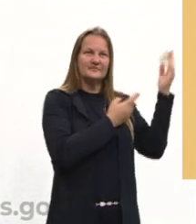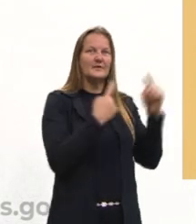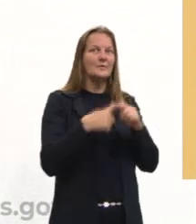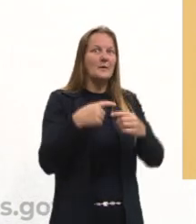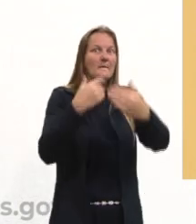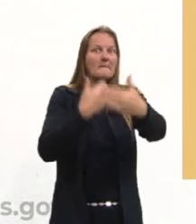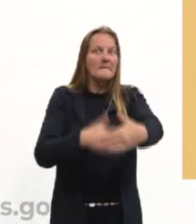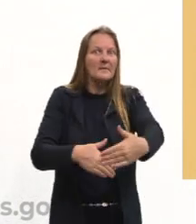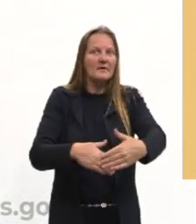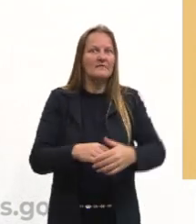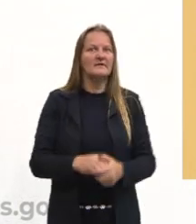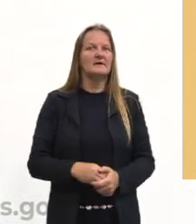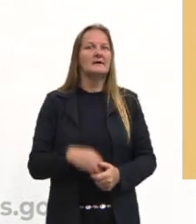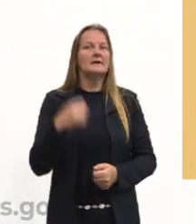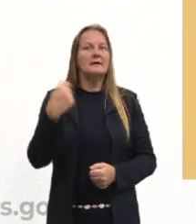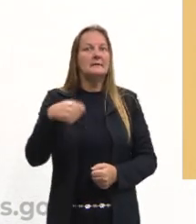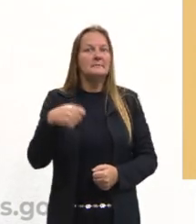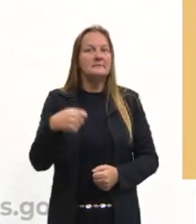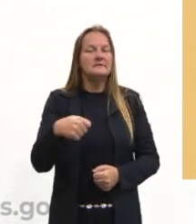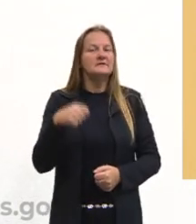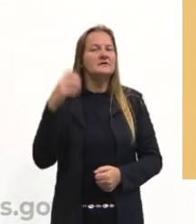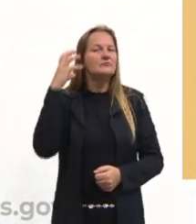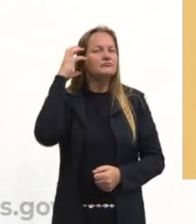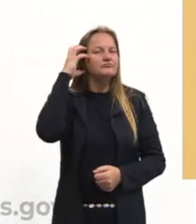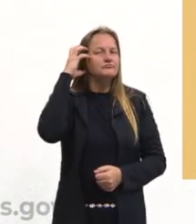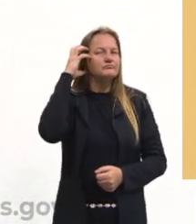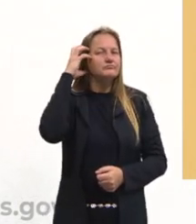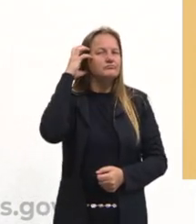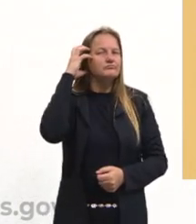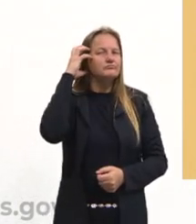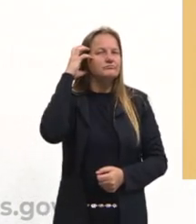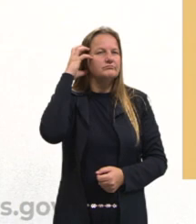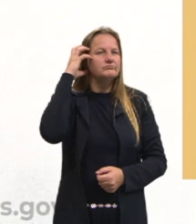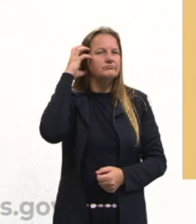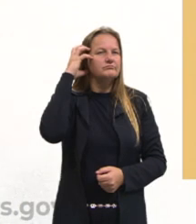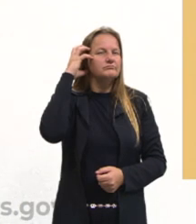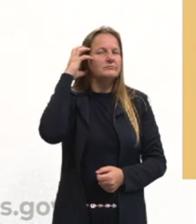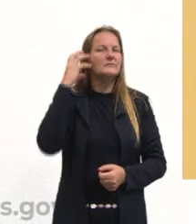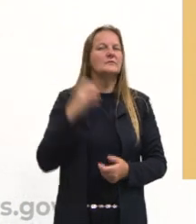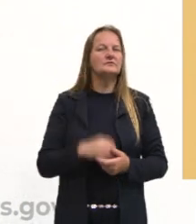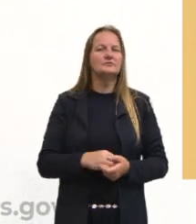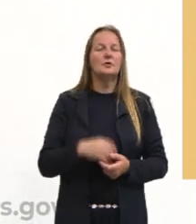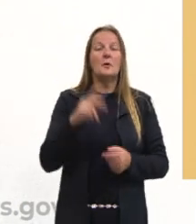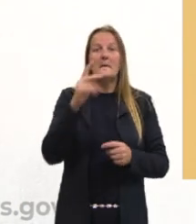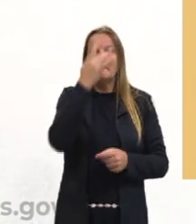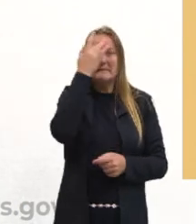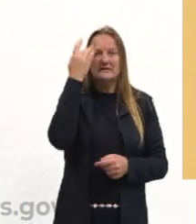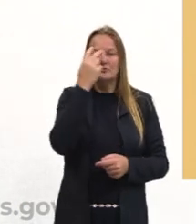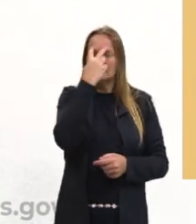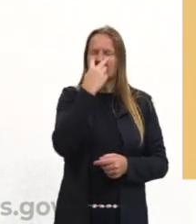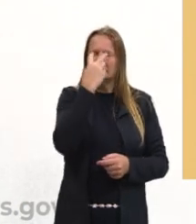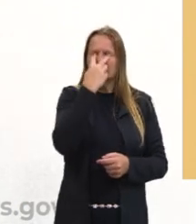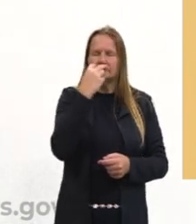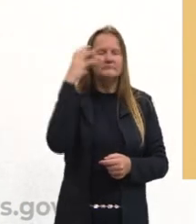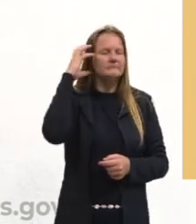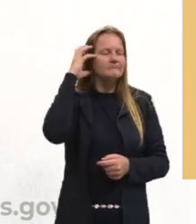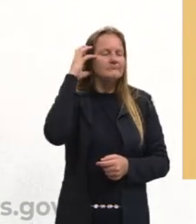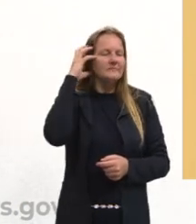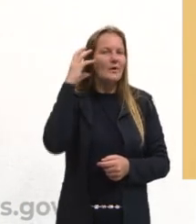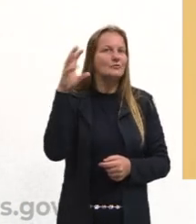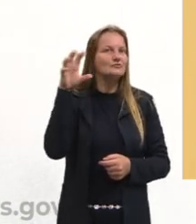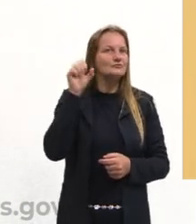para aquellos que precisan del áudio de la letra, del áudio de las palabras, del áudio de las leituras. Como